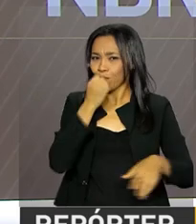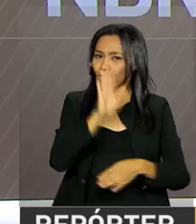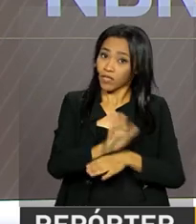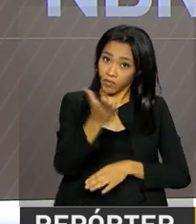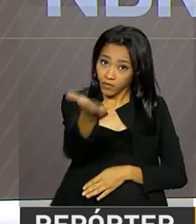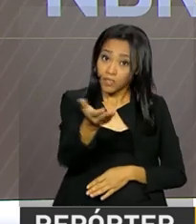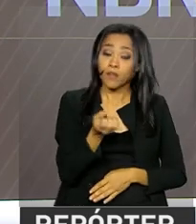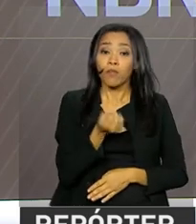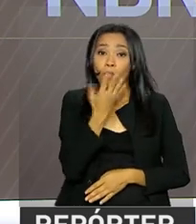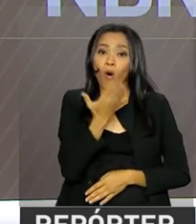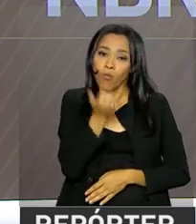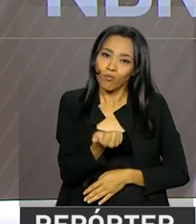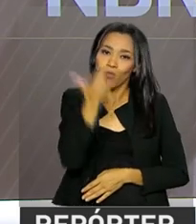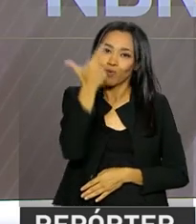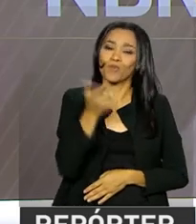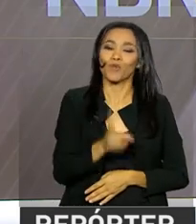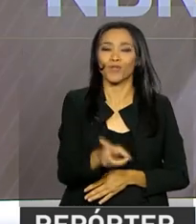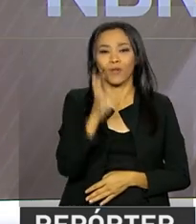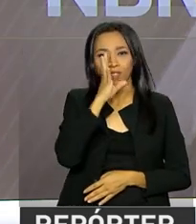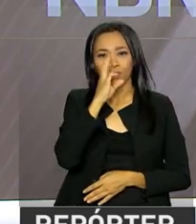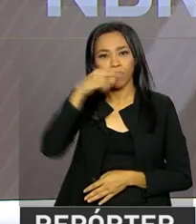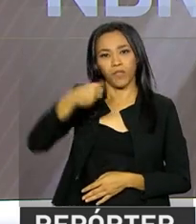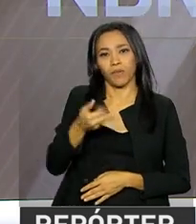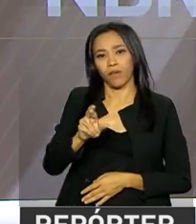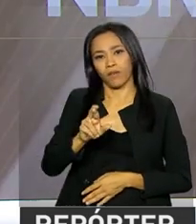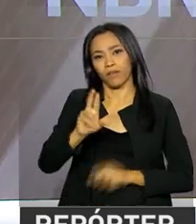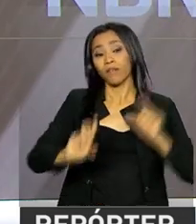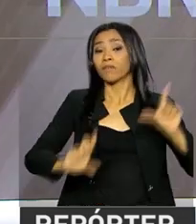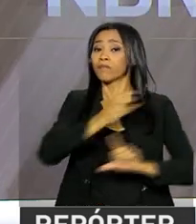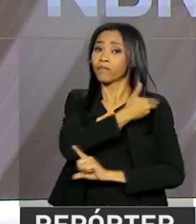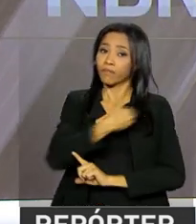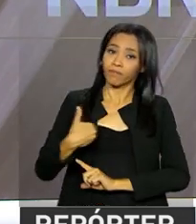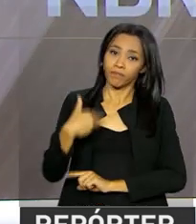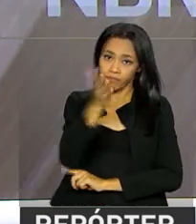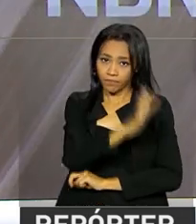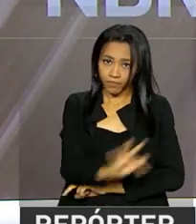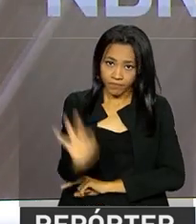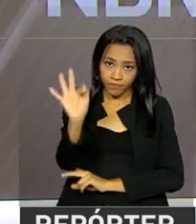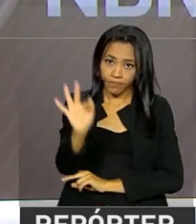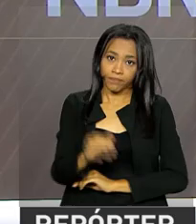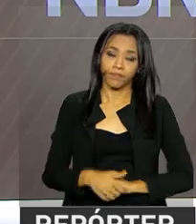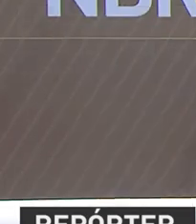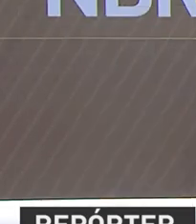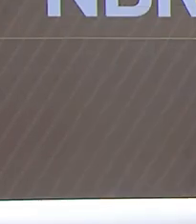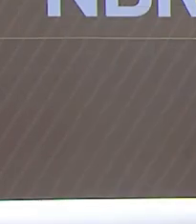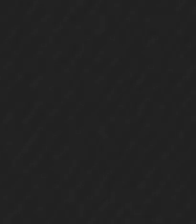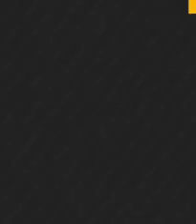Uma boa tarde para você, um bom almoço. Continue com a gente aqui na NBR, a TV do Governo Federal.